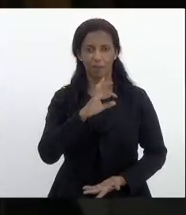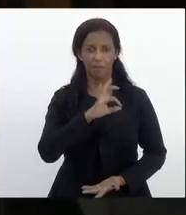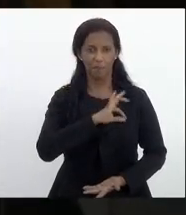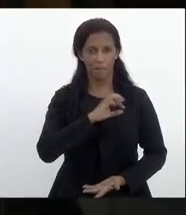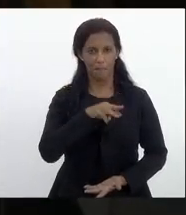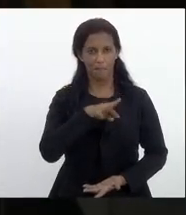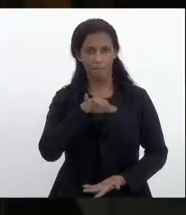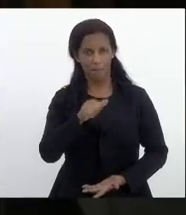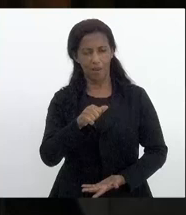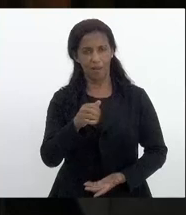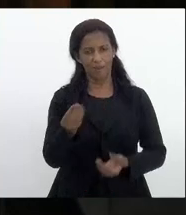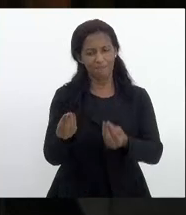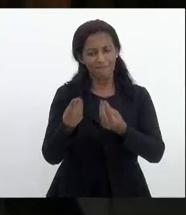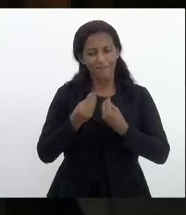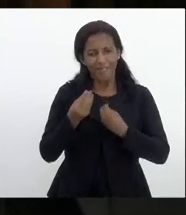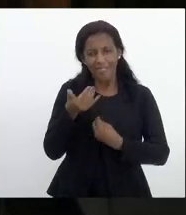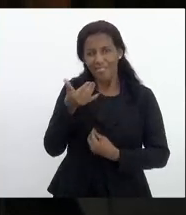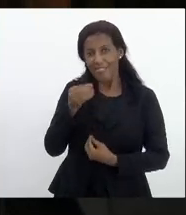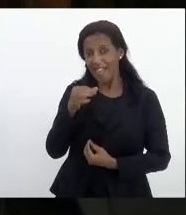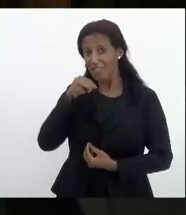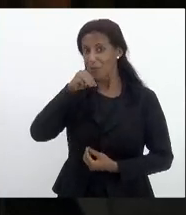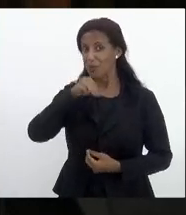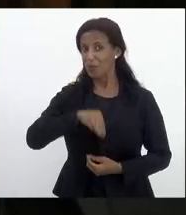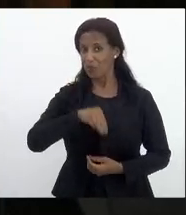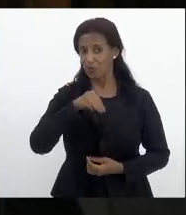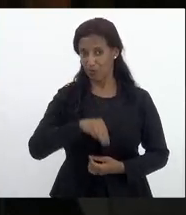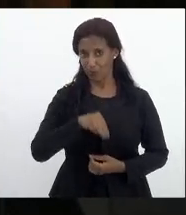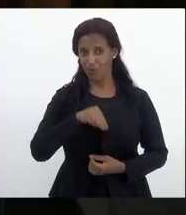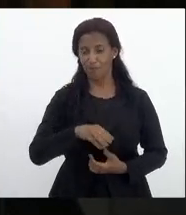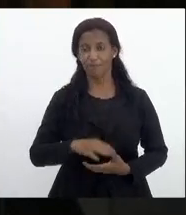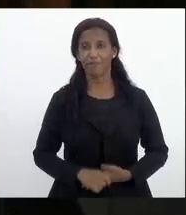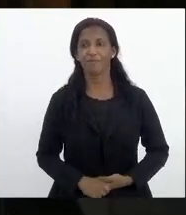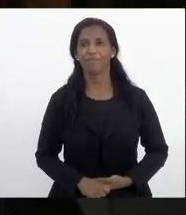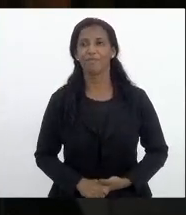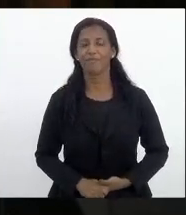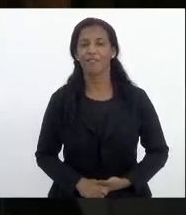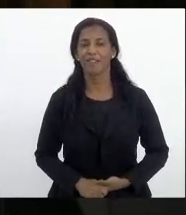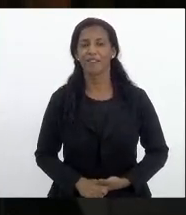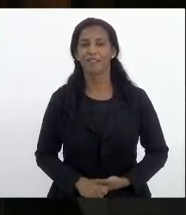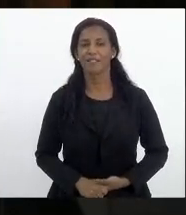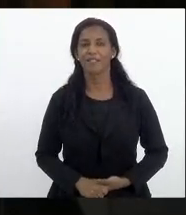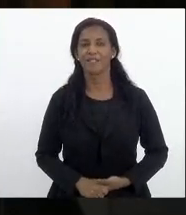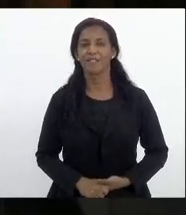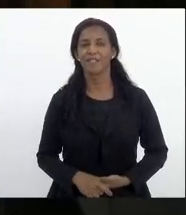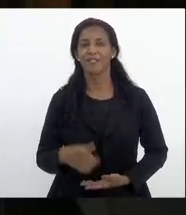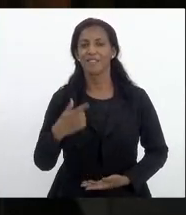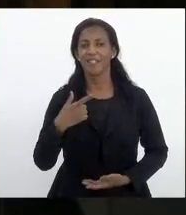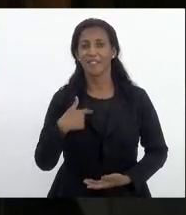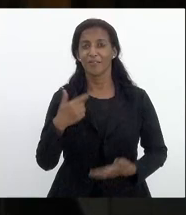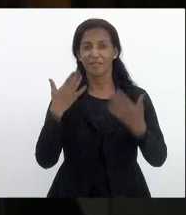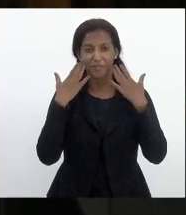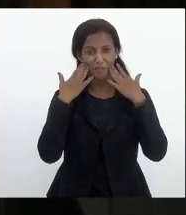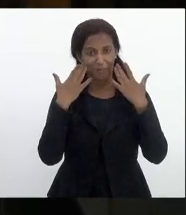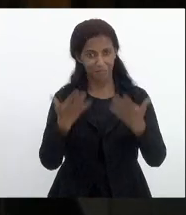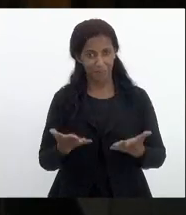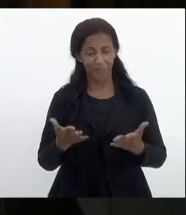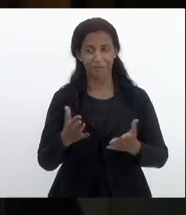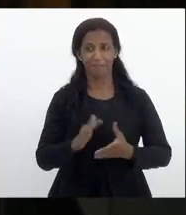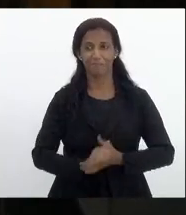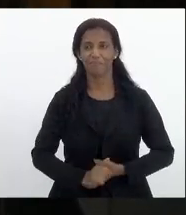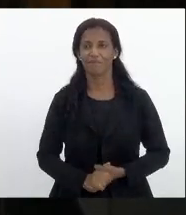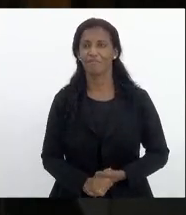a senhora me deu dez minutos para que eu fizesse uma manifestação